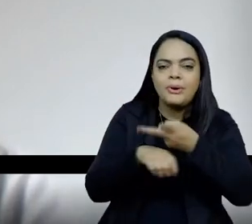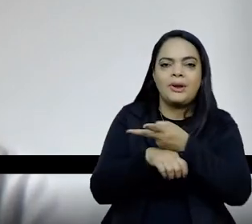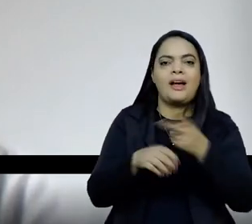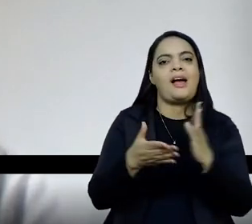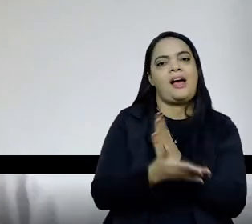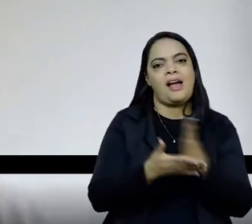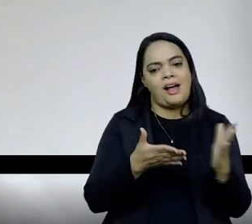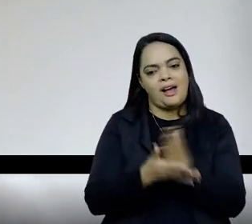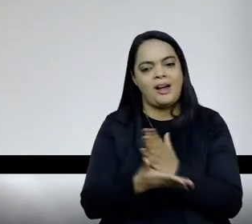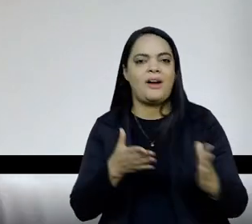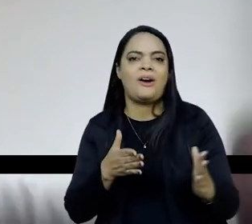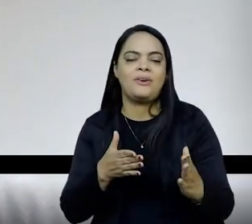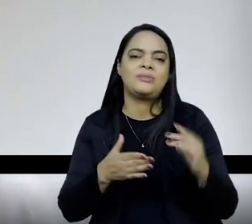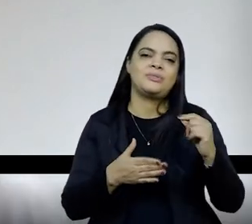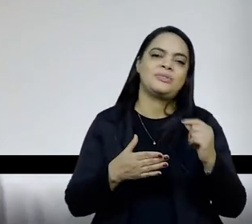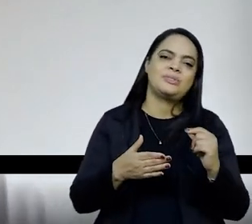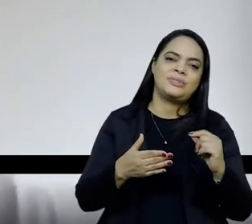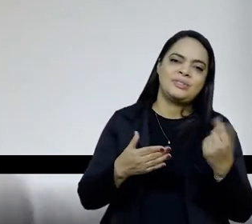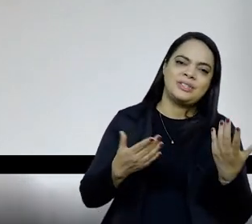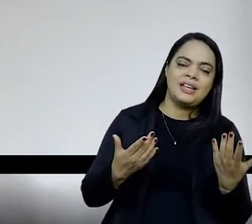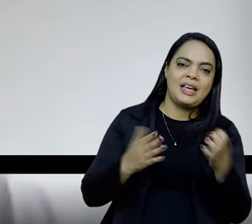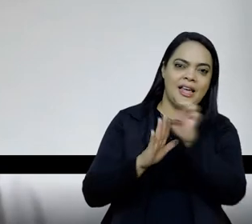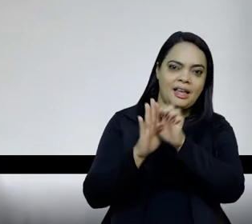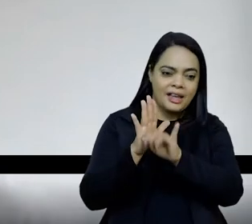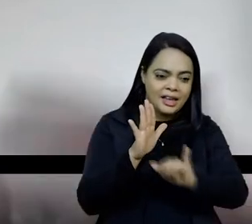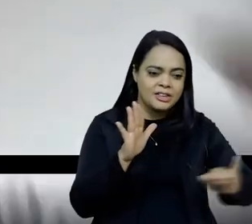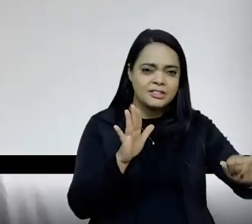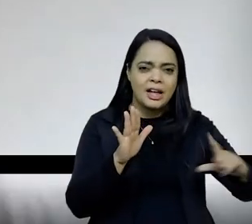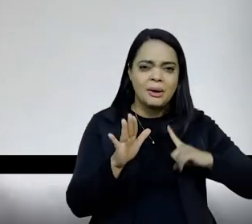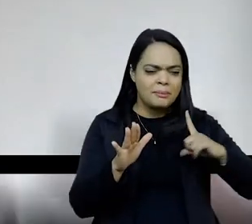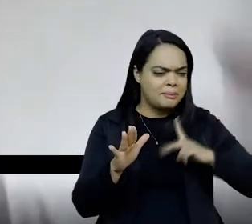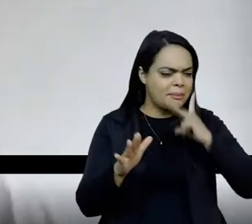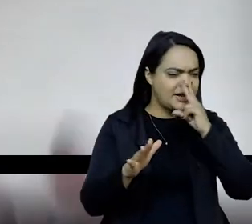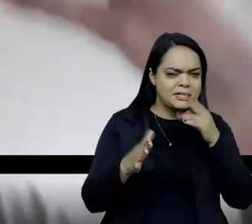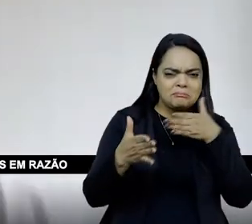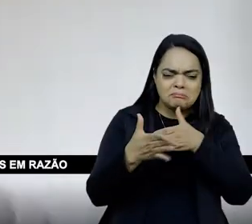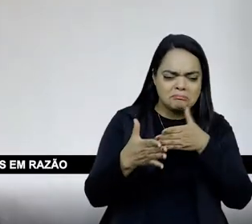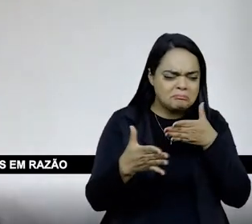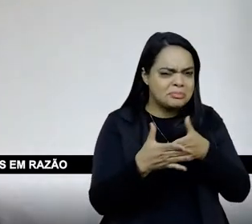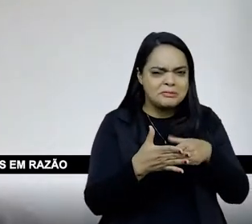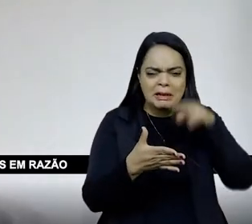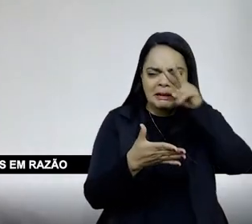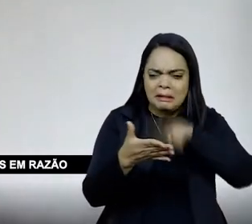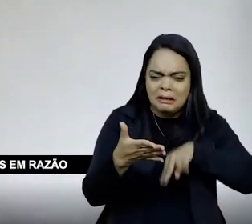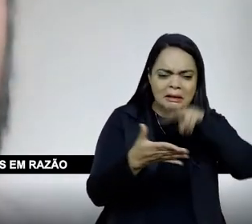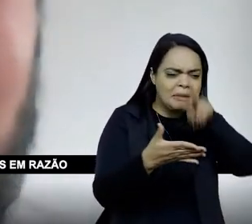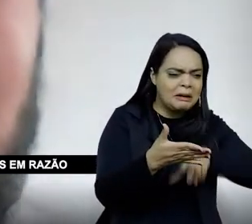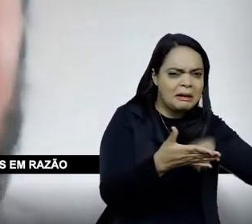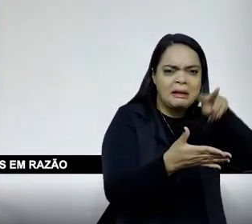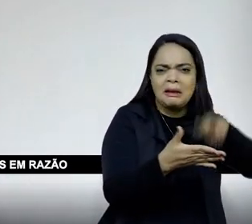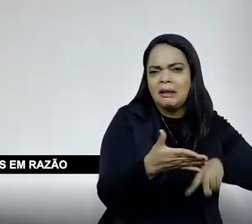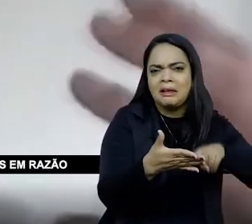alguns concursos que eles criam tantas barreiras, alguns editais que criam tanta barreira para você não apresentar a sua